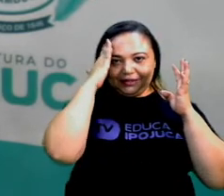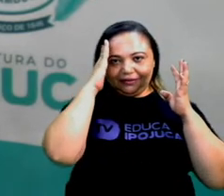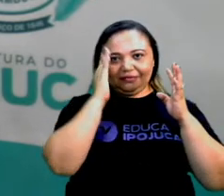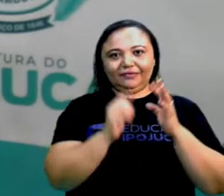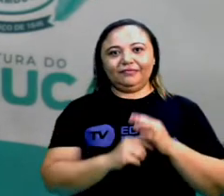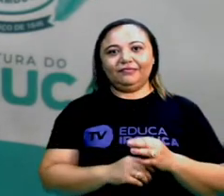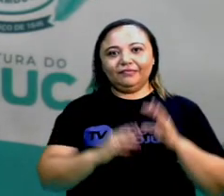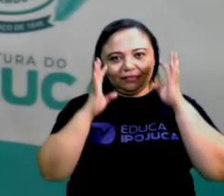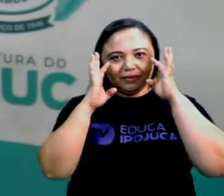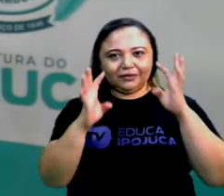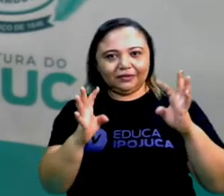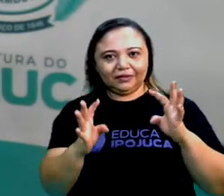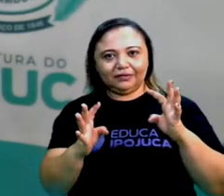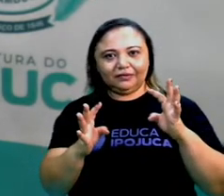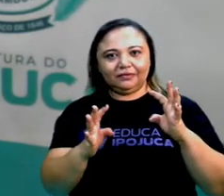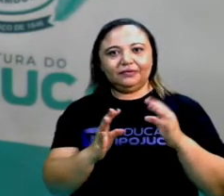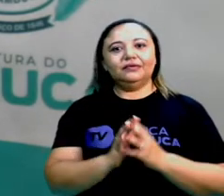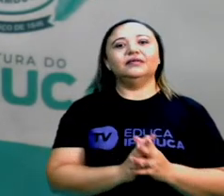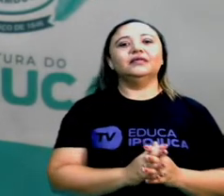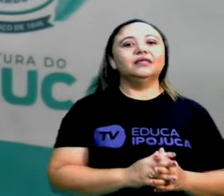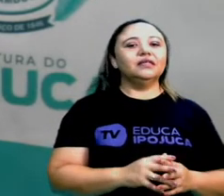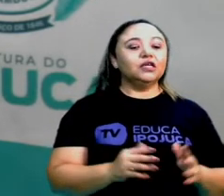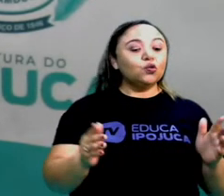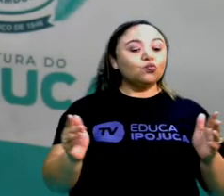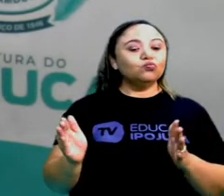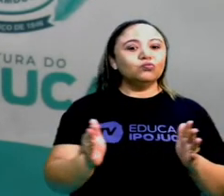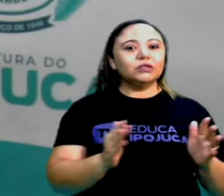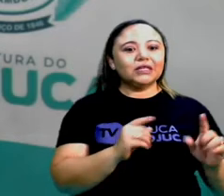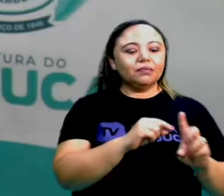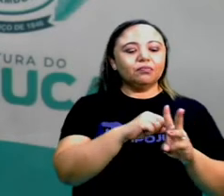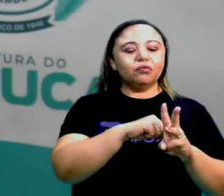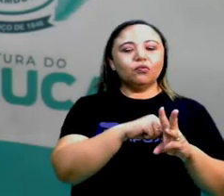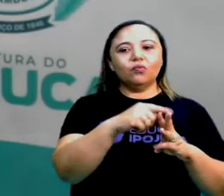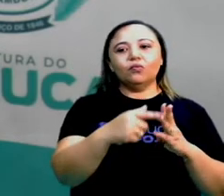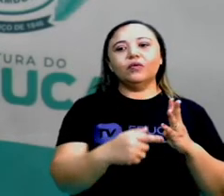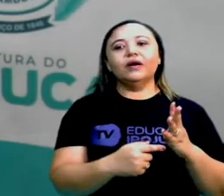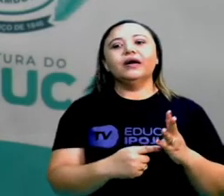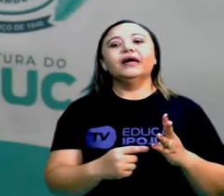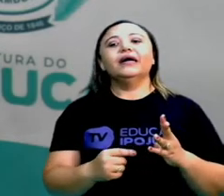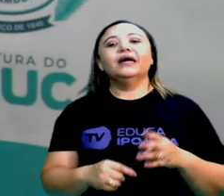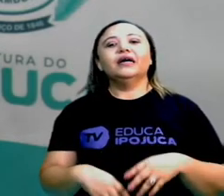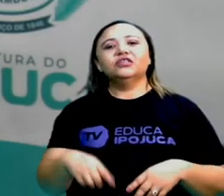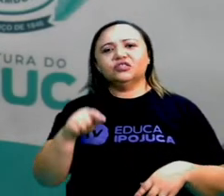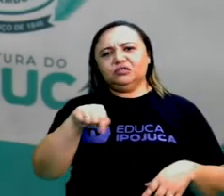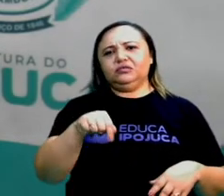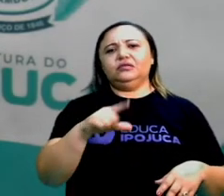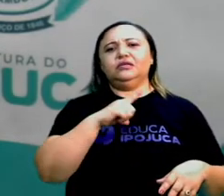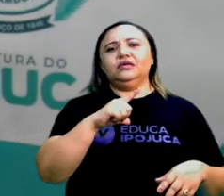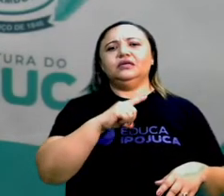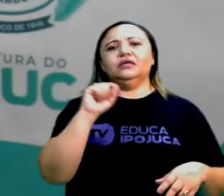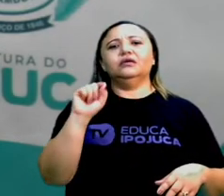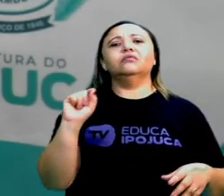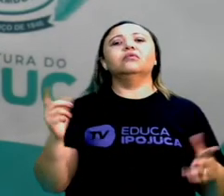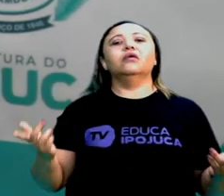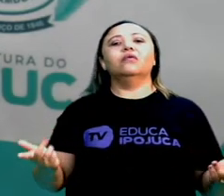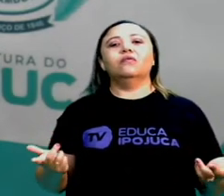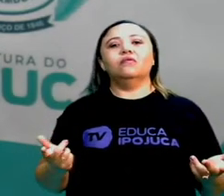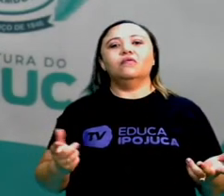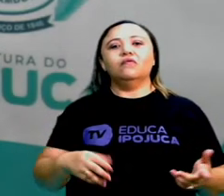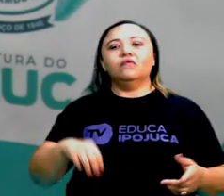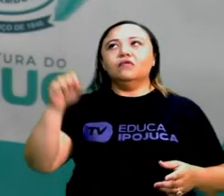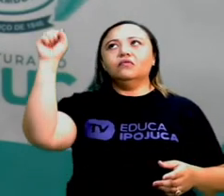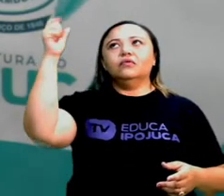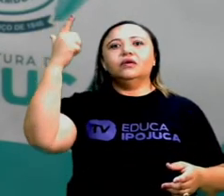por que acontecem as estações do ano? Em que época a gente está? A gente está no verão, no outono, no